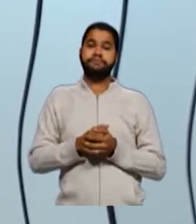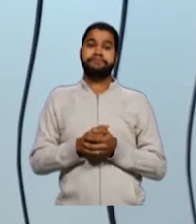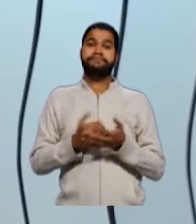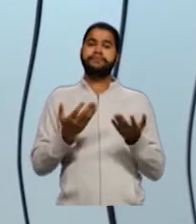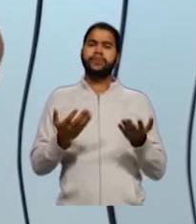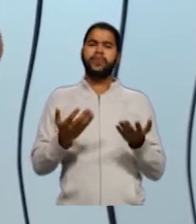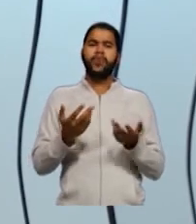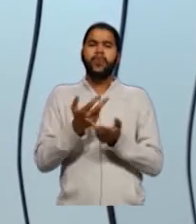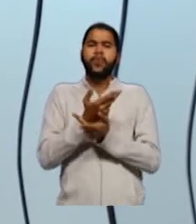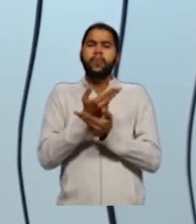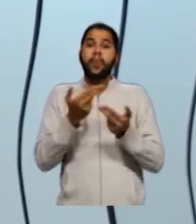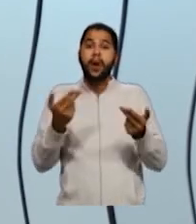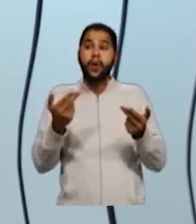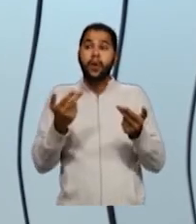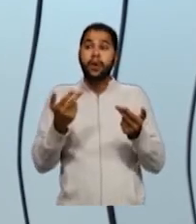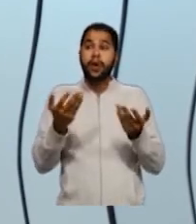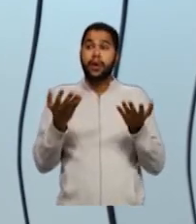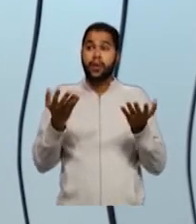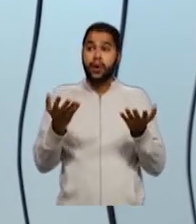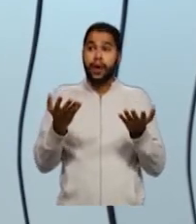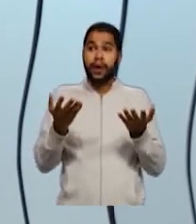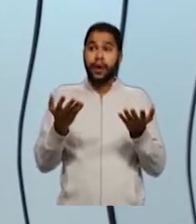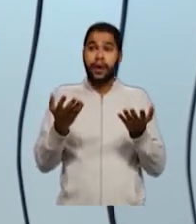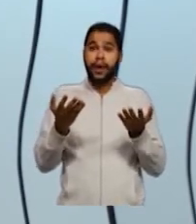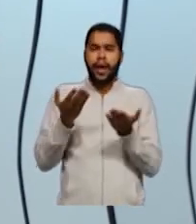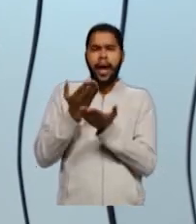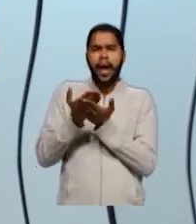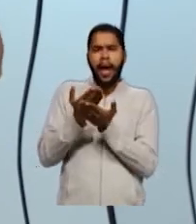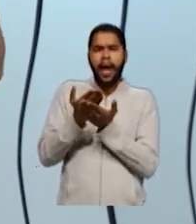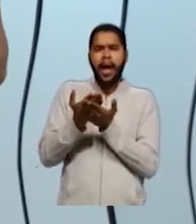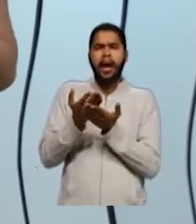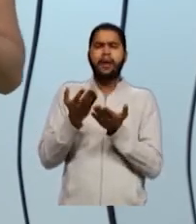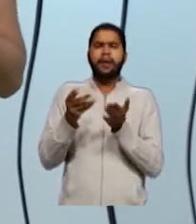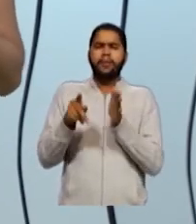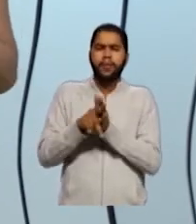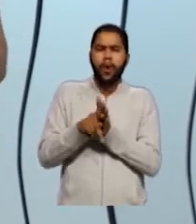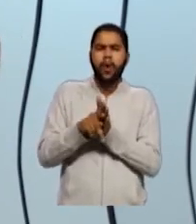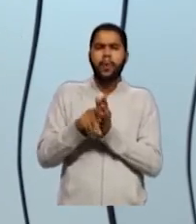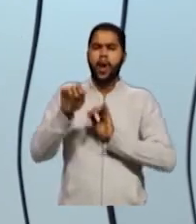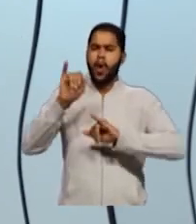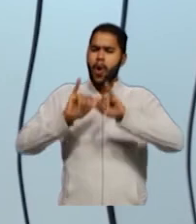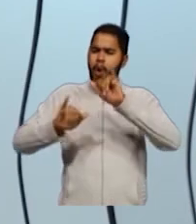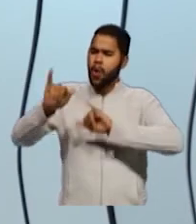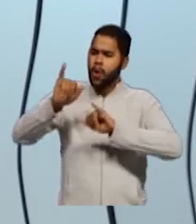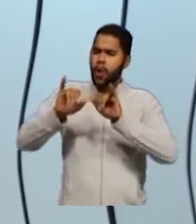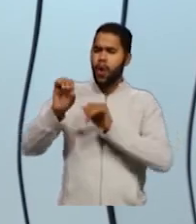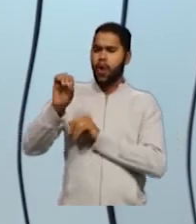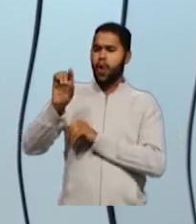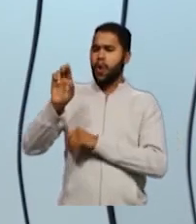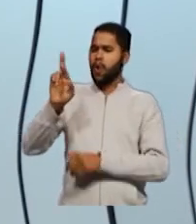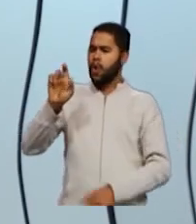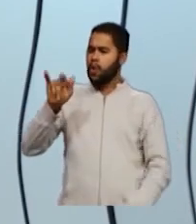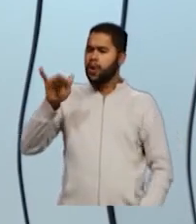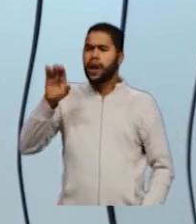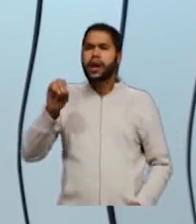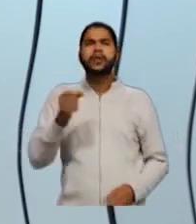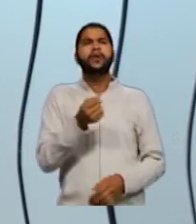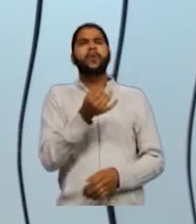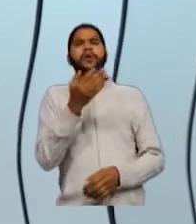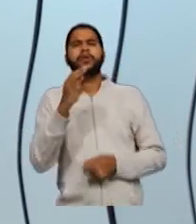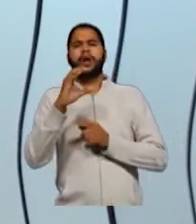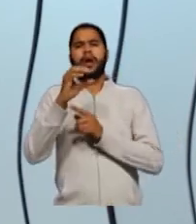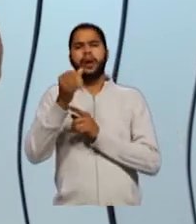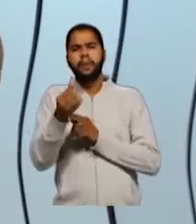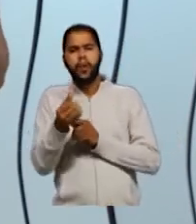Uma coisa que eu quero ressaltar para vocês, para as próximas questões de orgânica, que envolva quantidade de carbonos, quantidade de